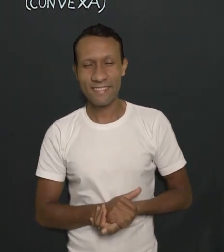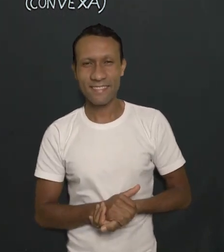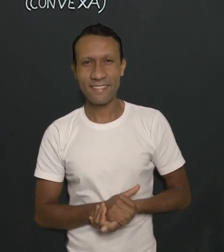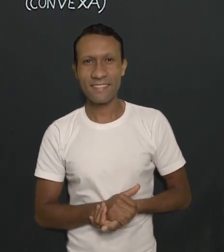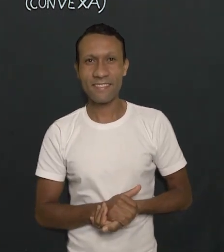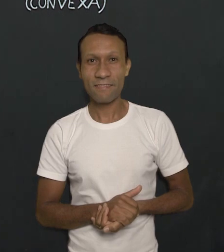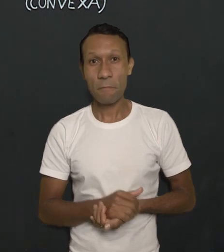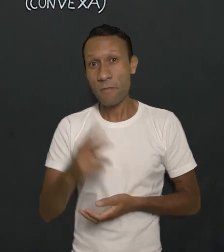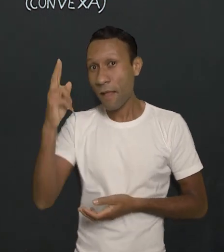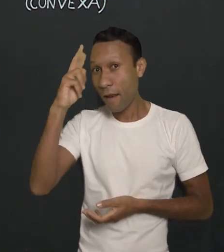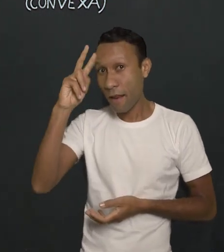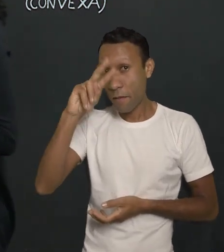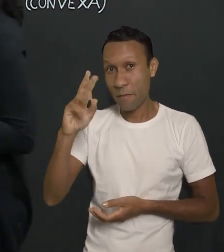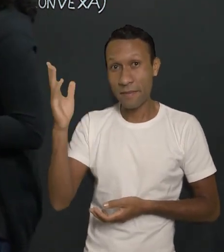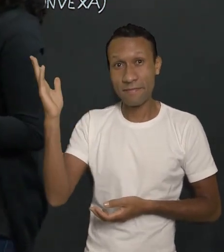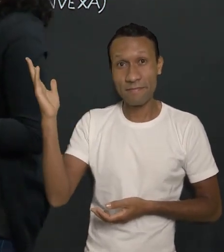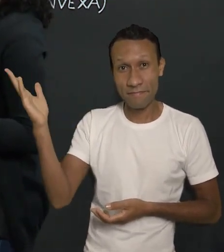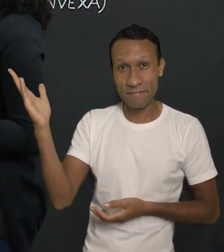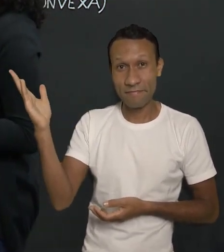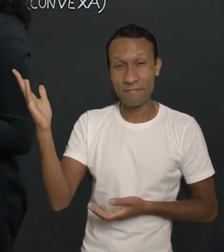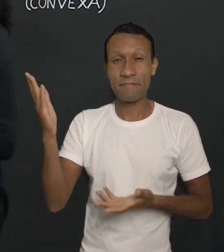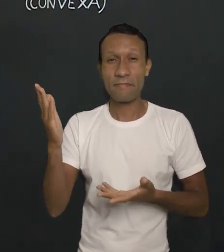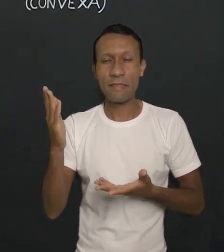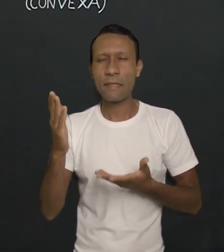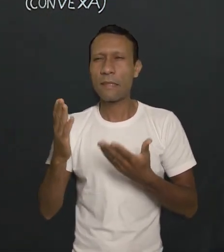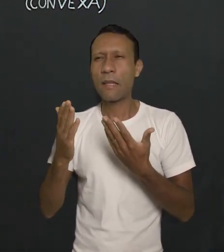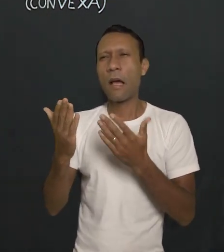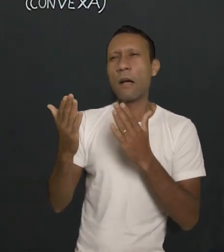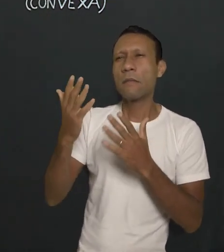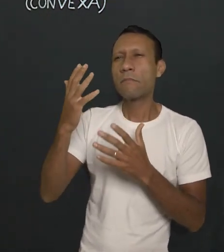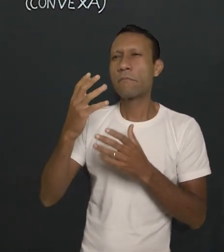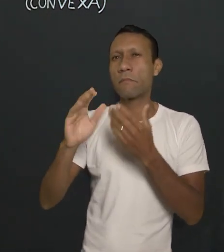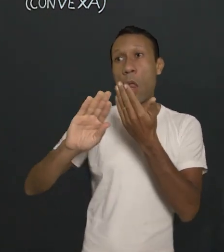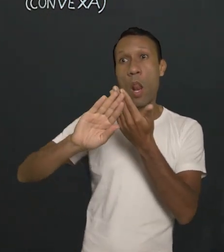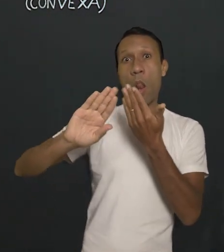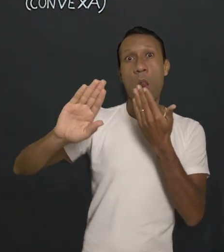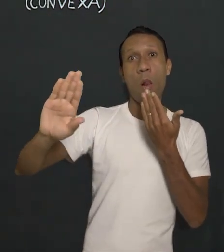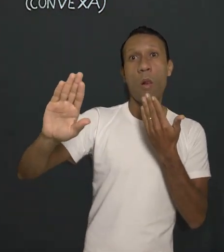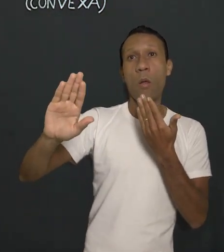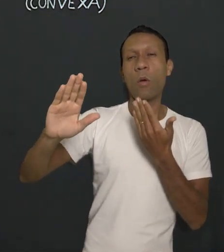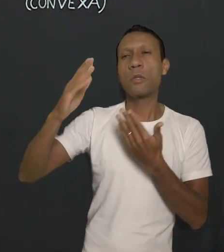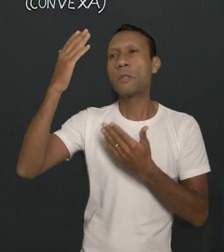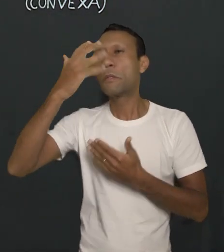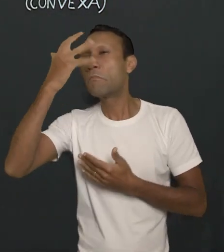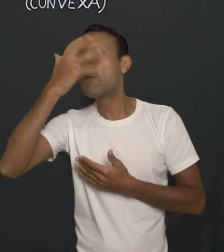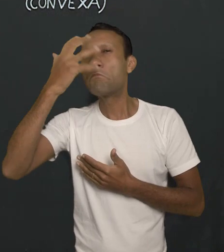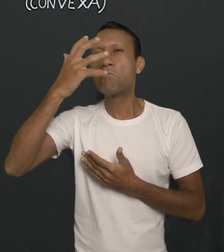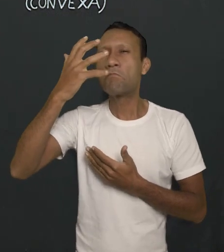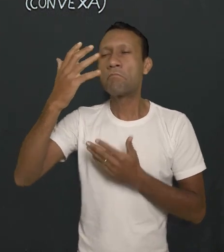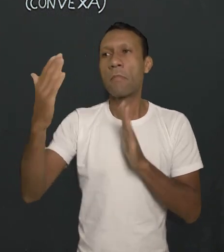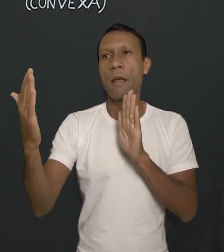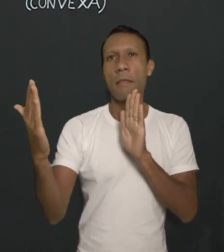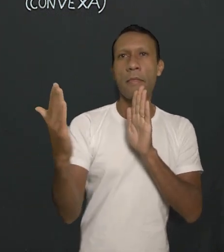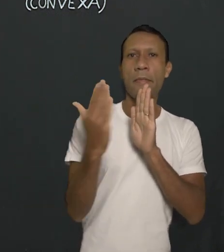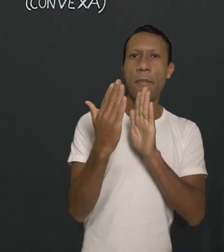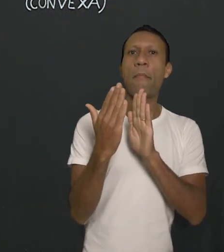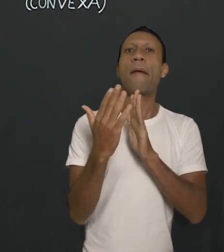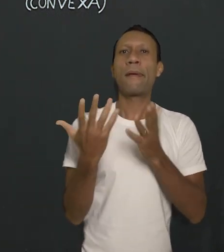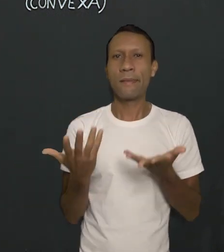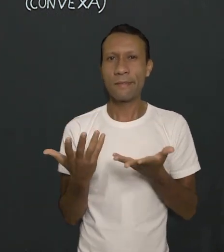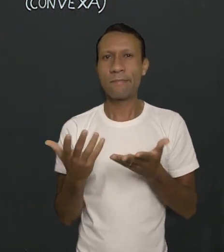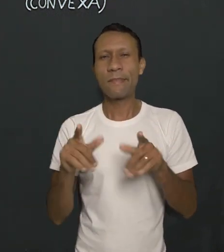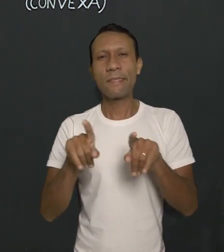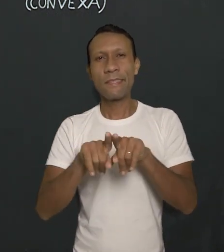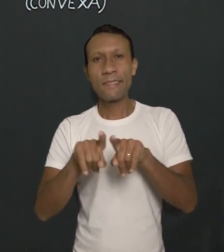Então, lembrou bem aí? Miopia, dificuldade pra enxergar de longe. Hipermetropia, dificuldade pra enxergar